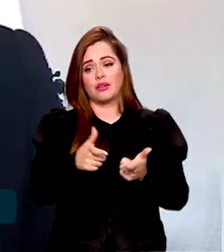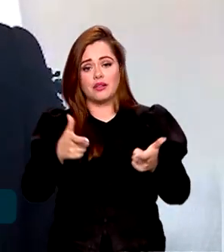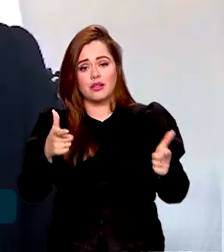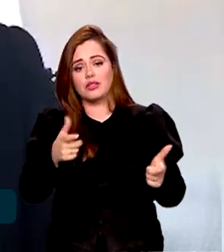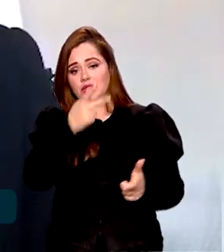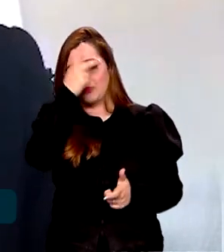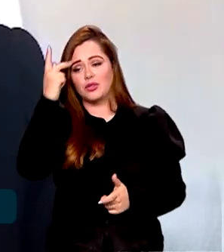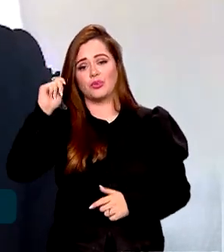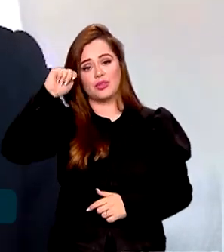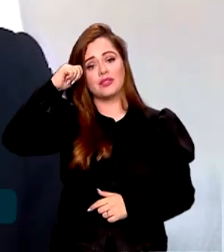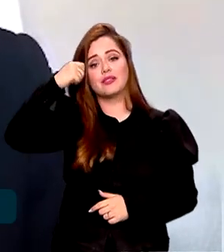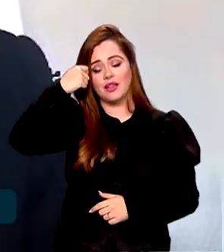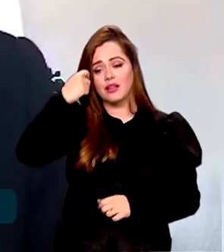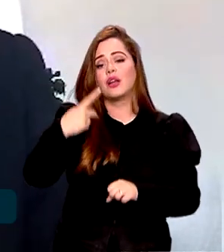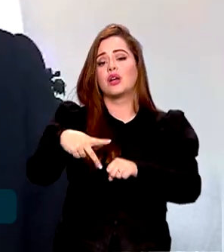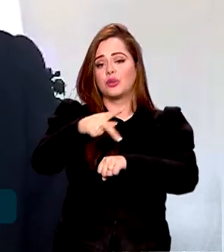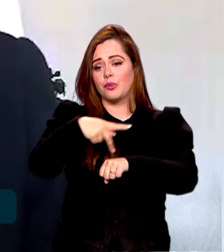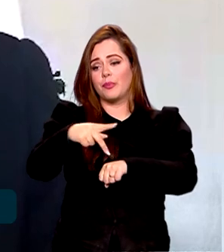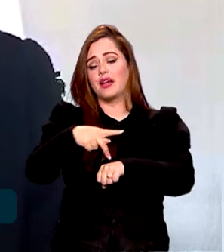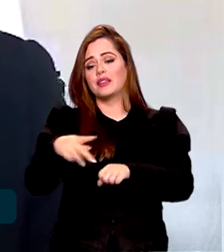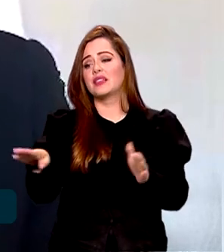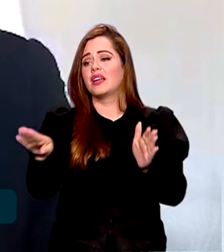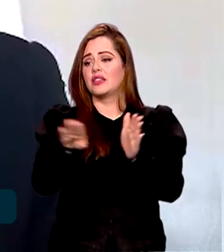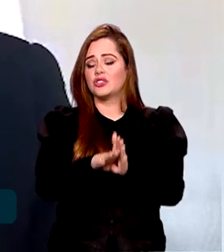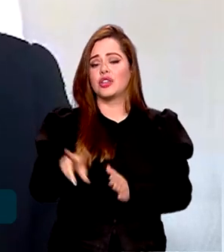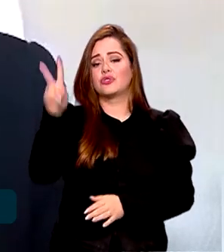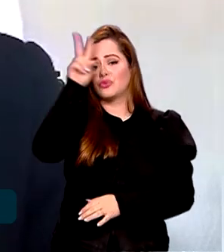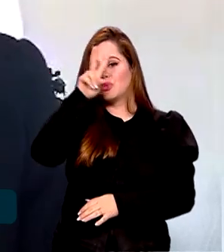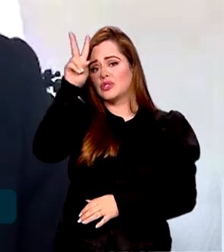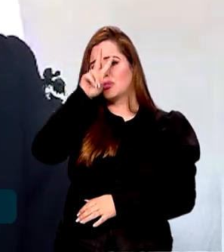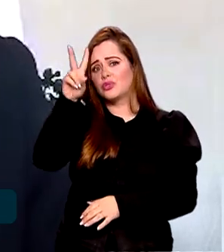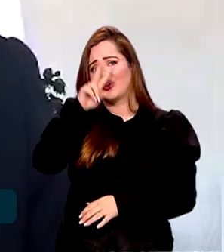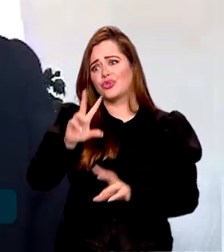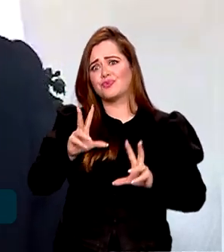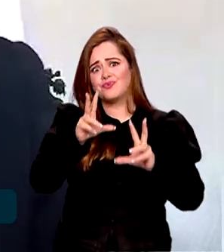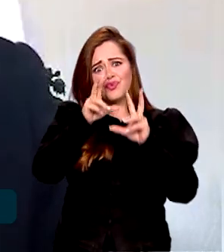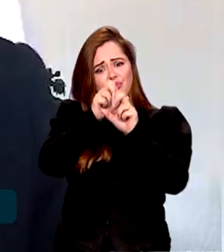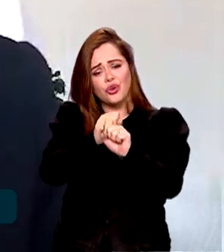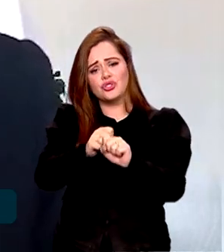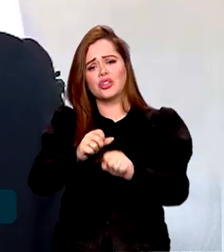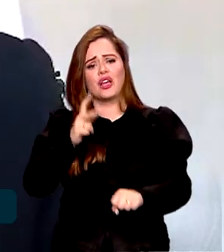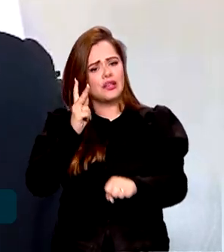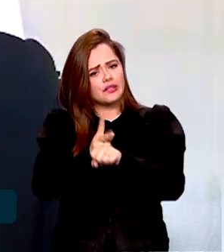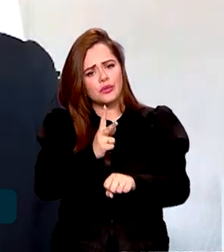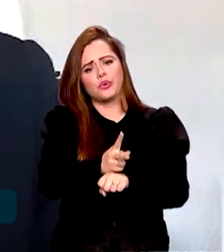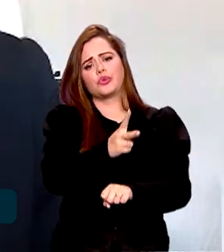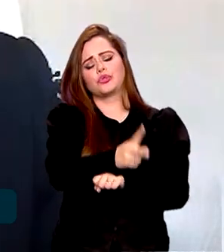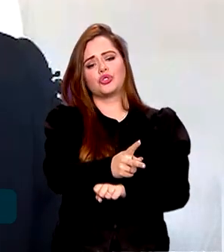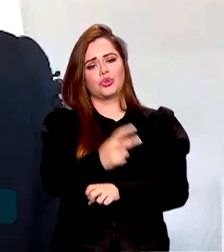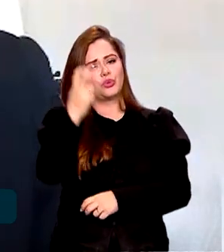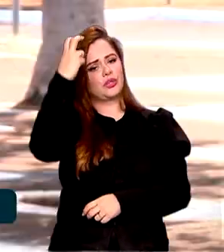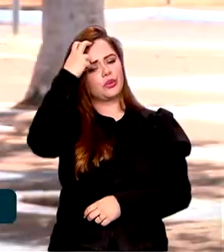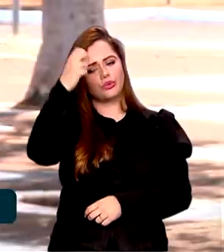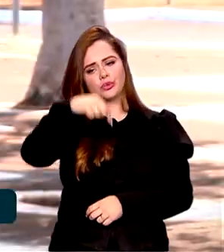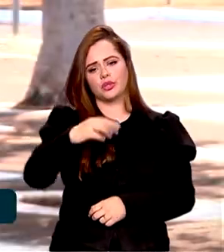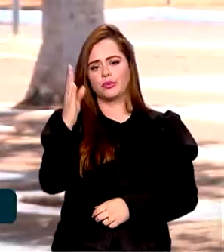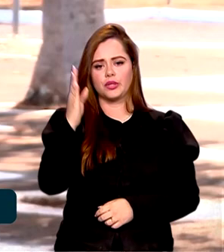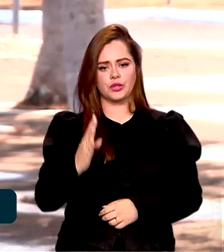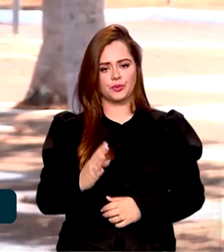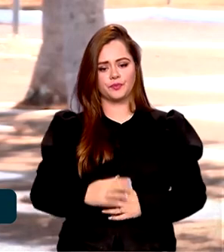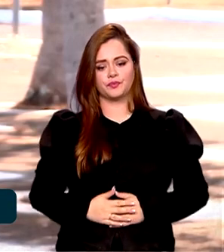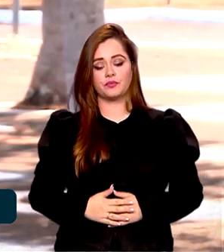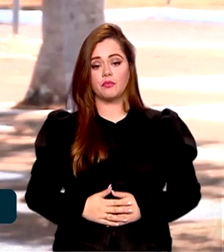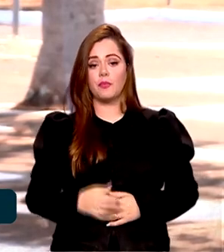é negra, um país em que a gente vem de um histórico escravagista muito forte que ainda persiste na cultura brasileira. Desde